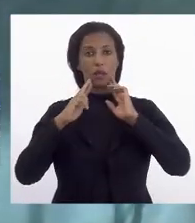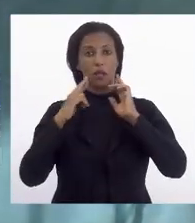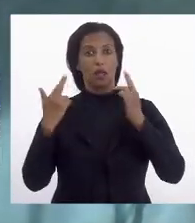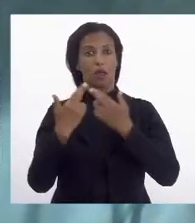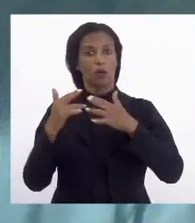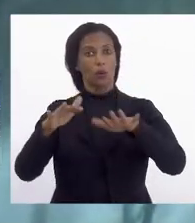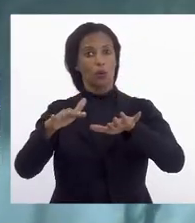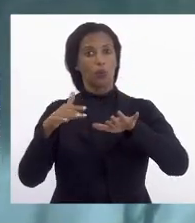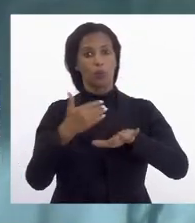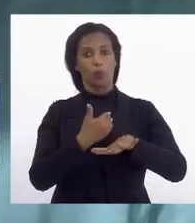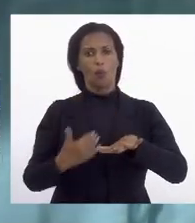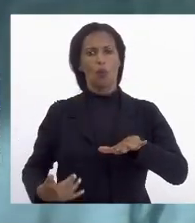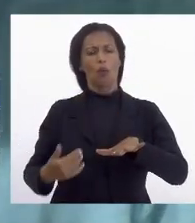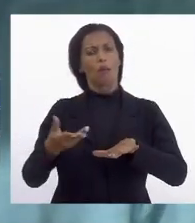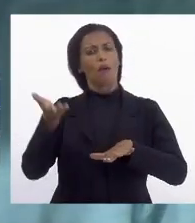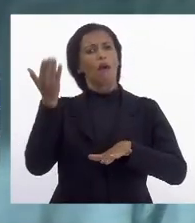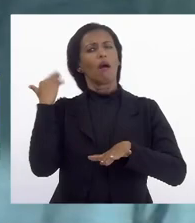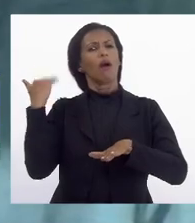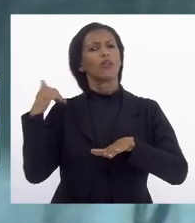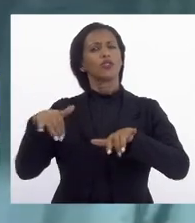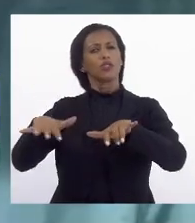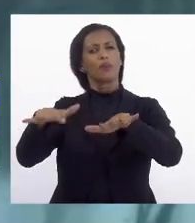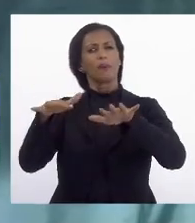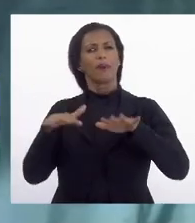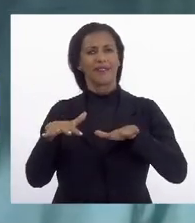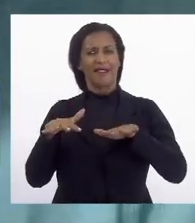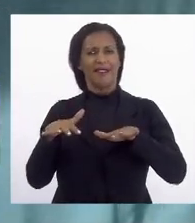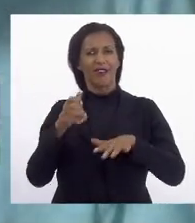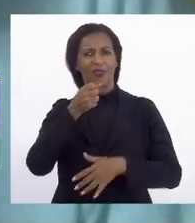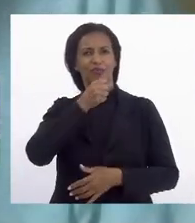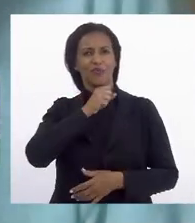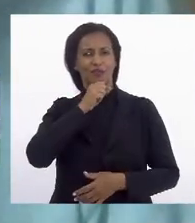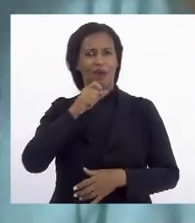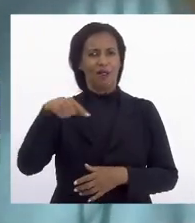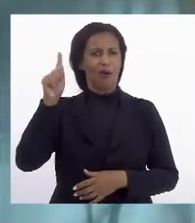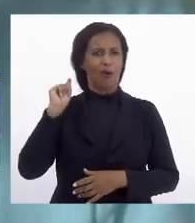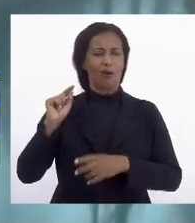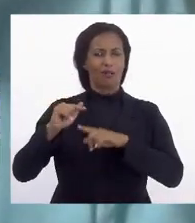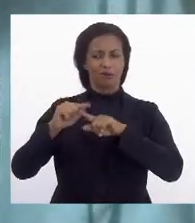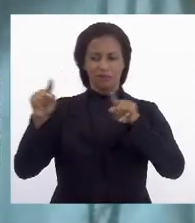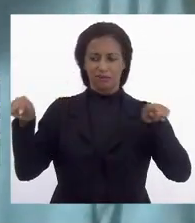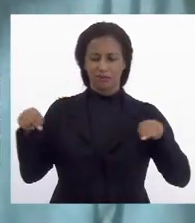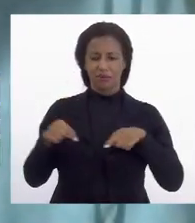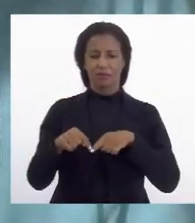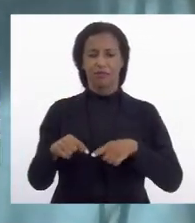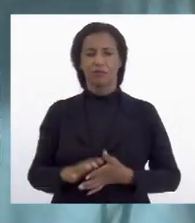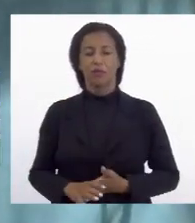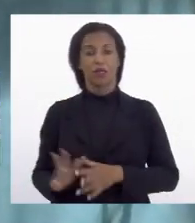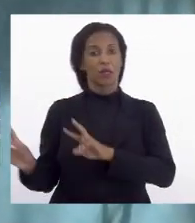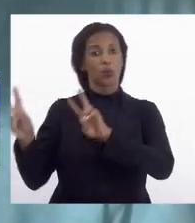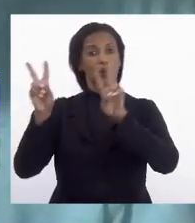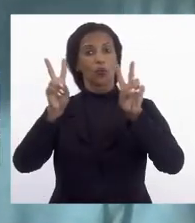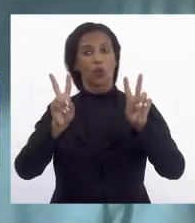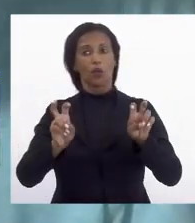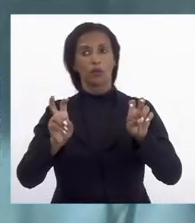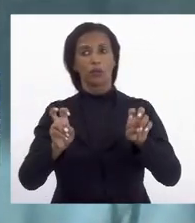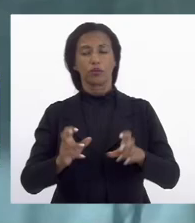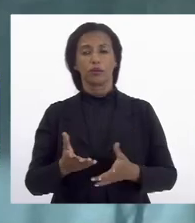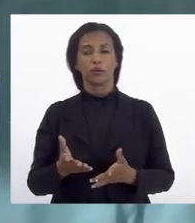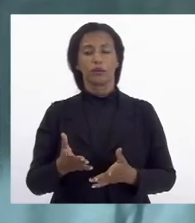pública no plenário antigo da LERJ no nosso saudoso plenário histórico e o assunto era